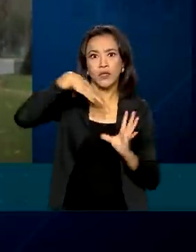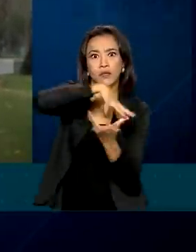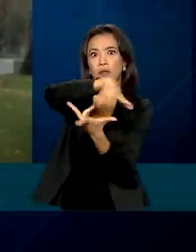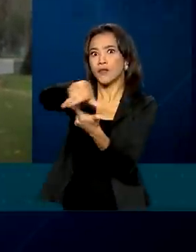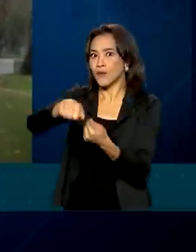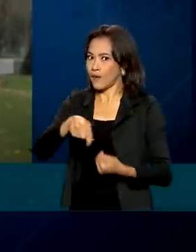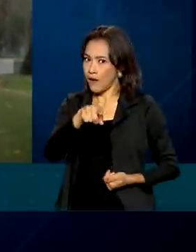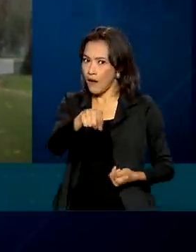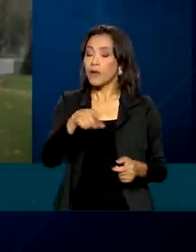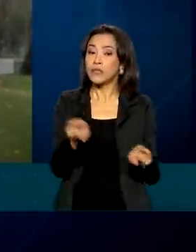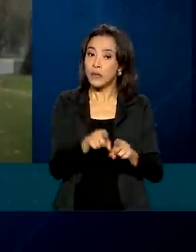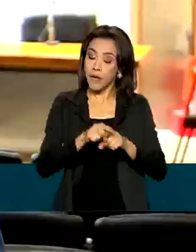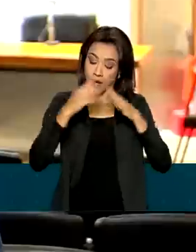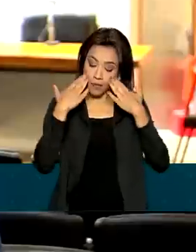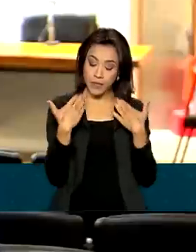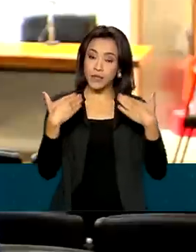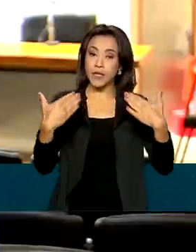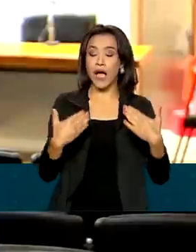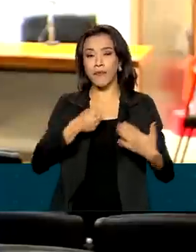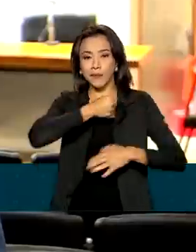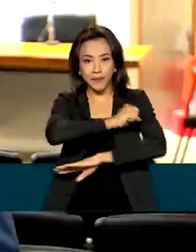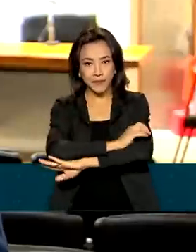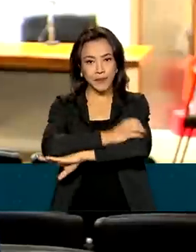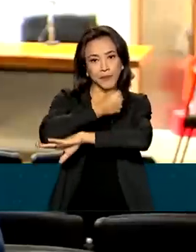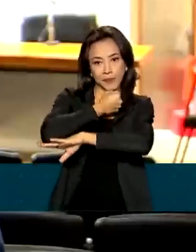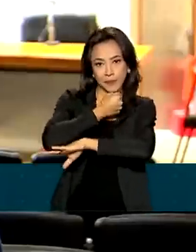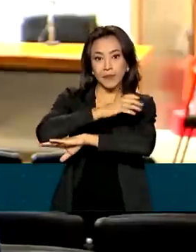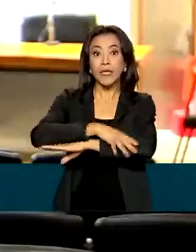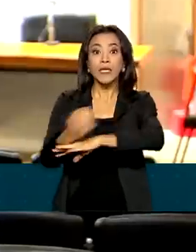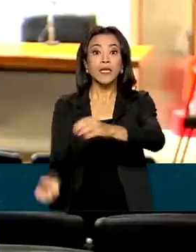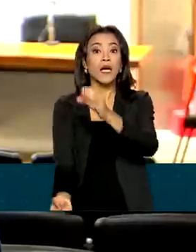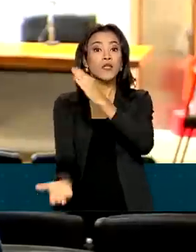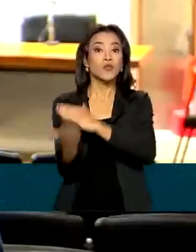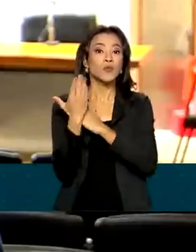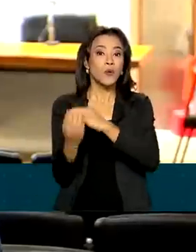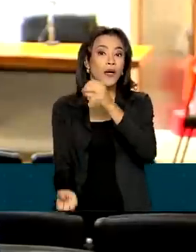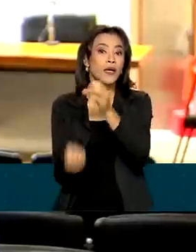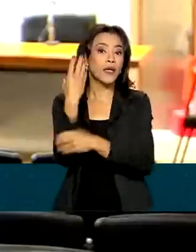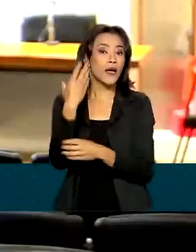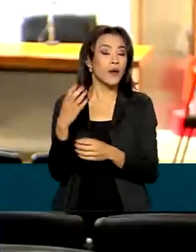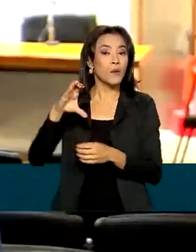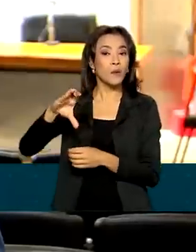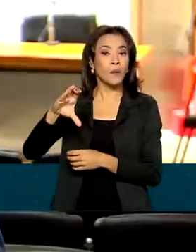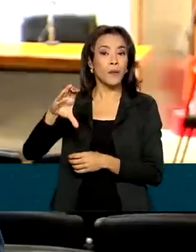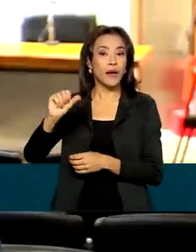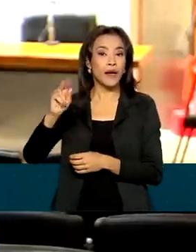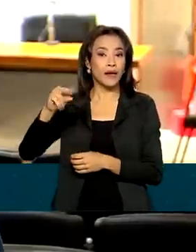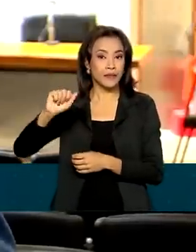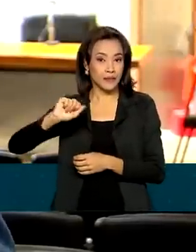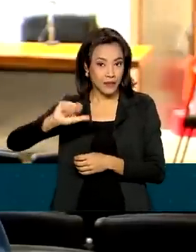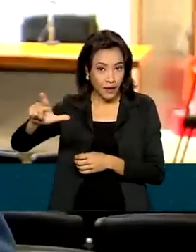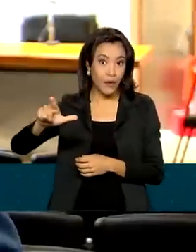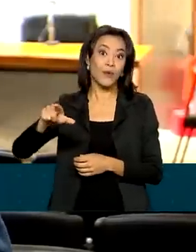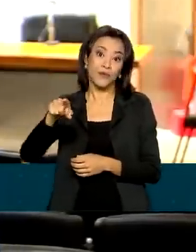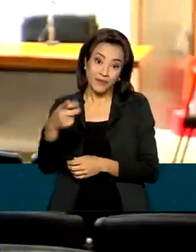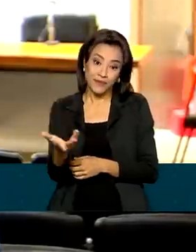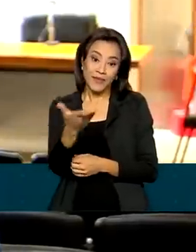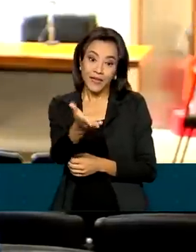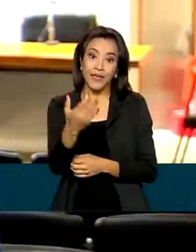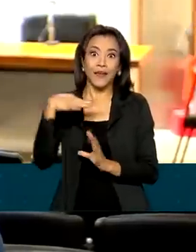Também foi apresentador e participou da criação do canal Integração, que originou a TV Brasil Internacional.